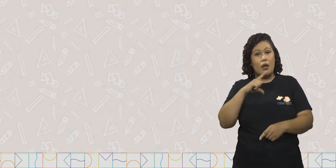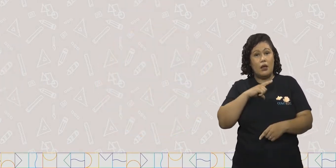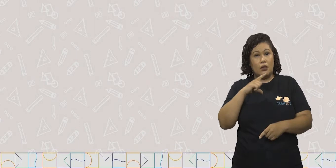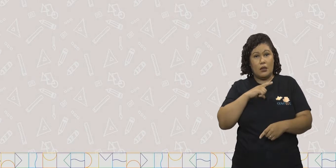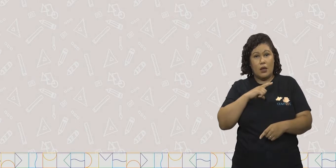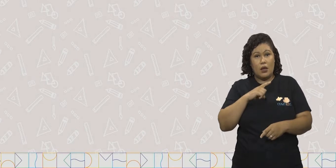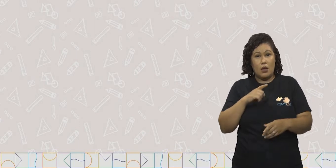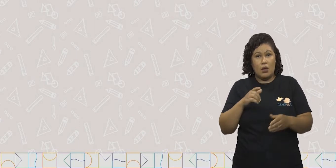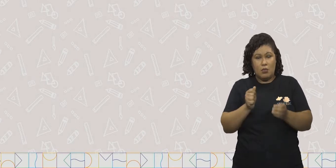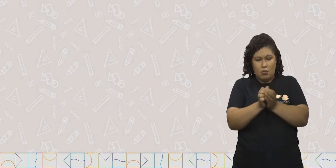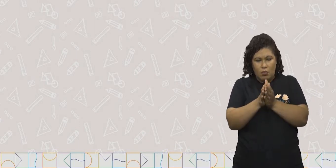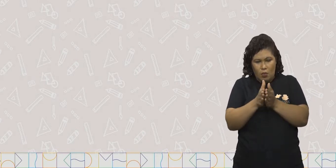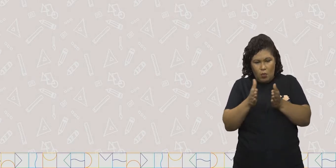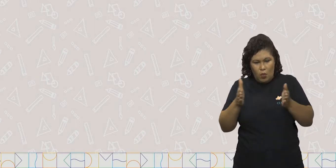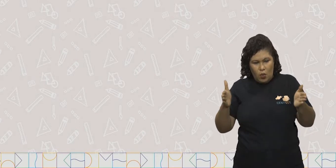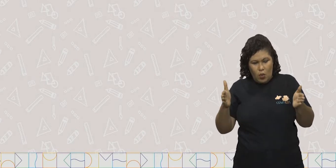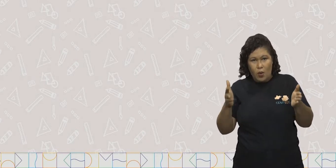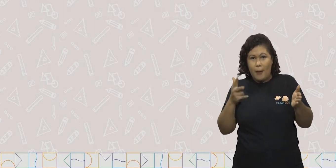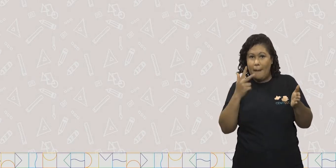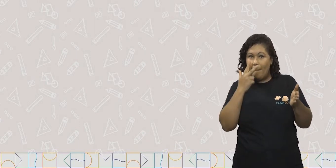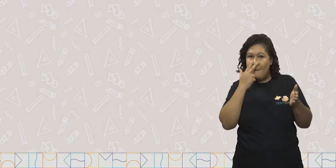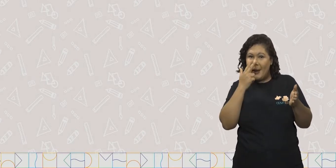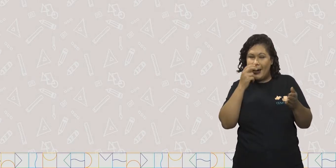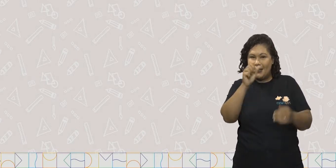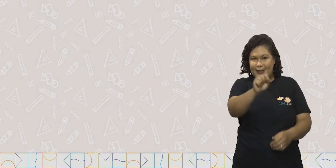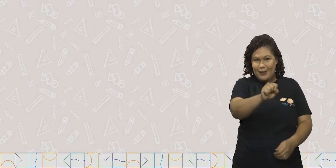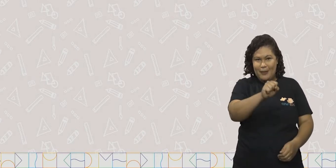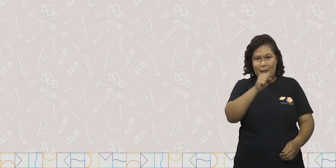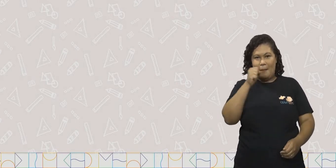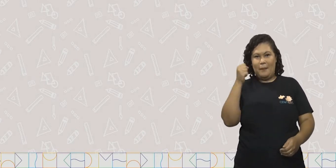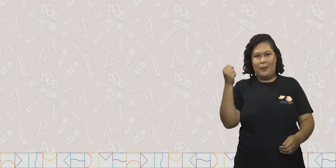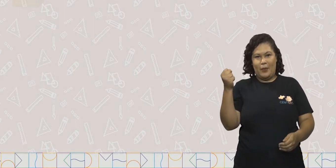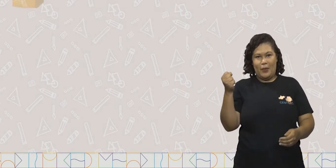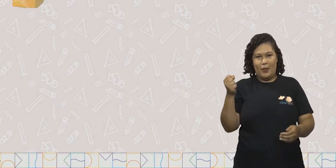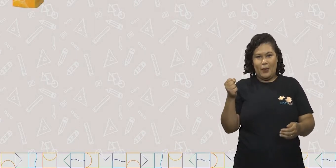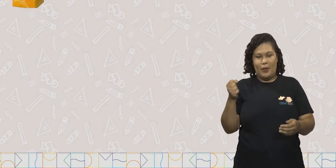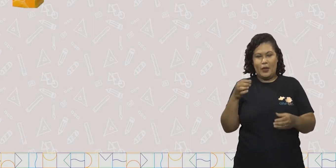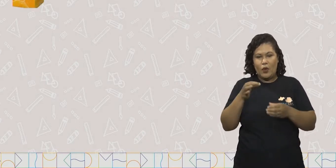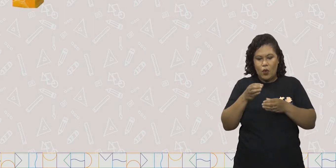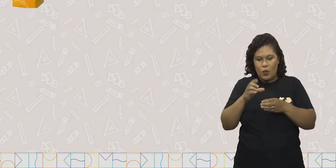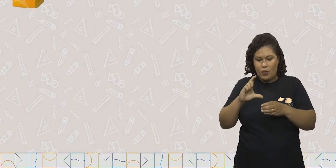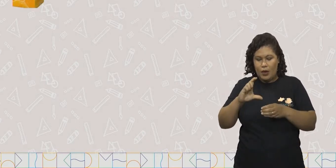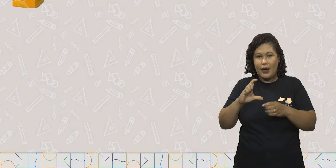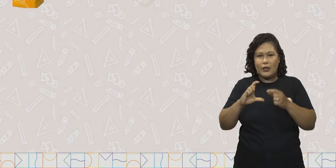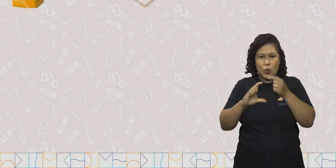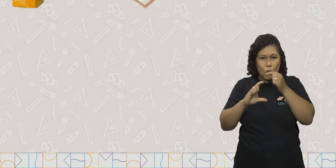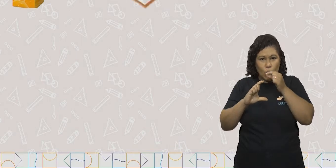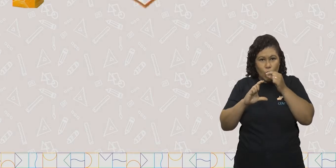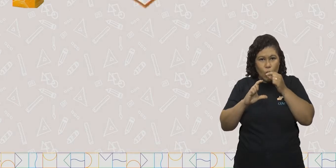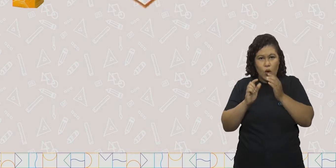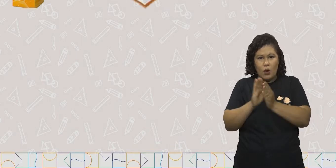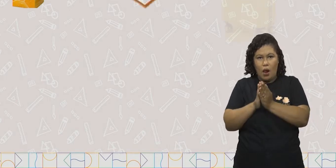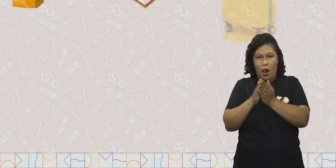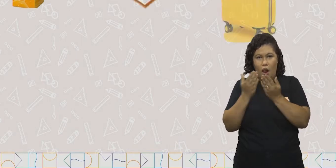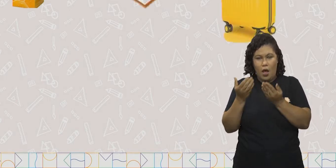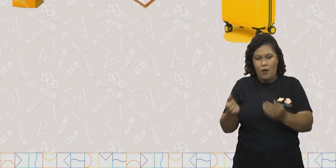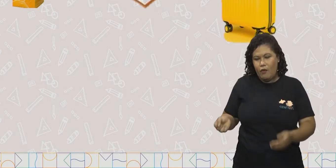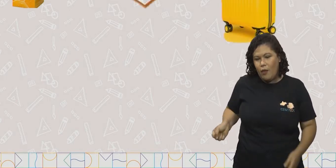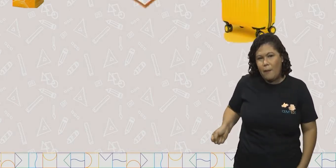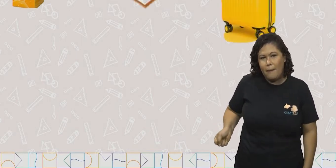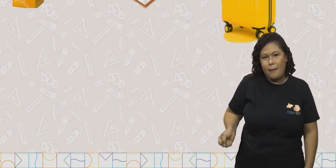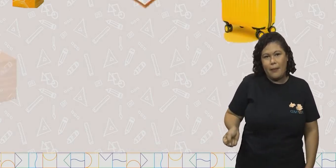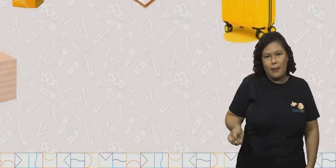bloco retangular, que se parece com uma porta, uma caixa de suco, um livro, uma